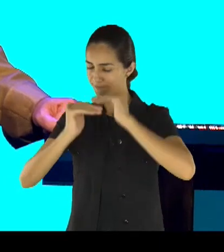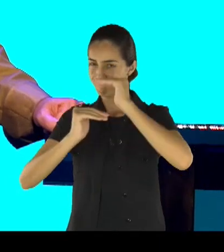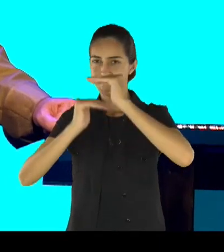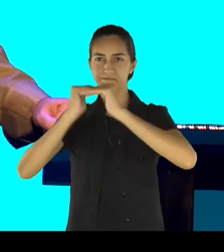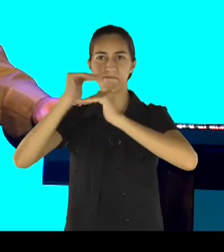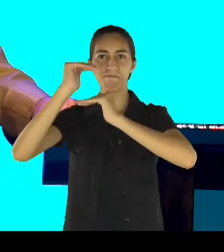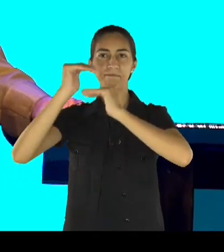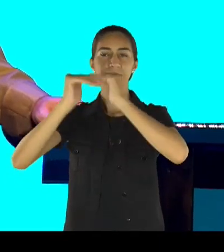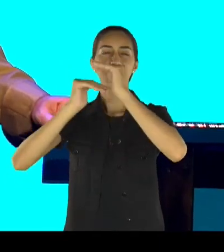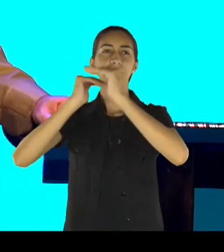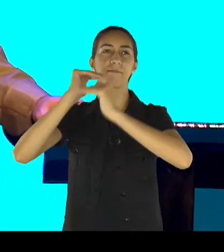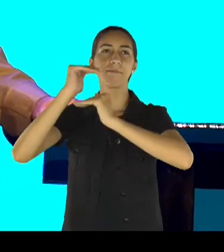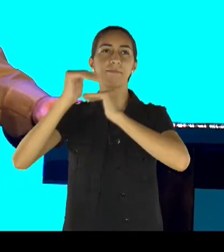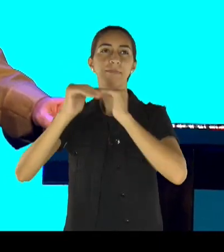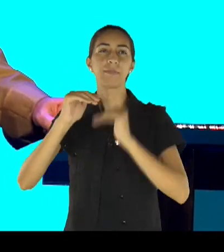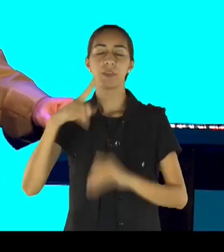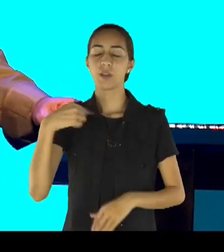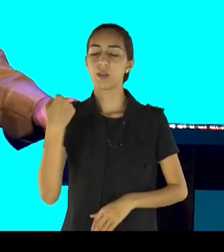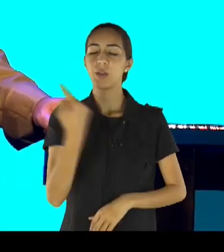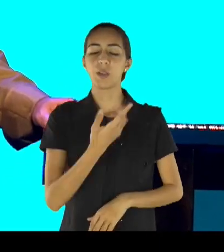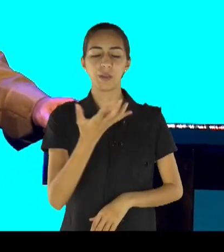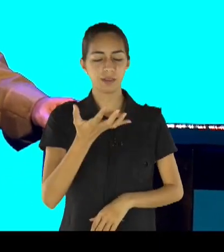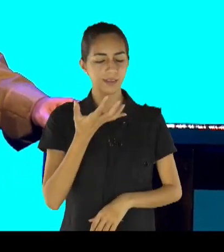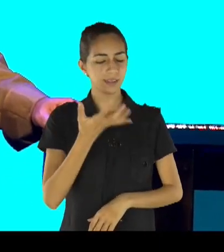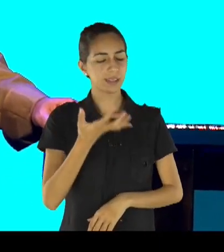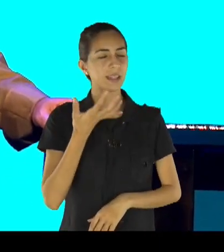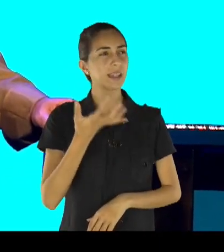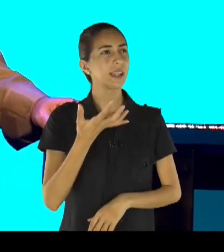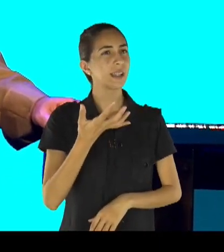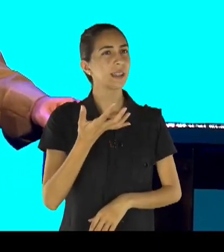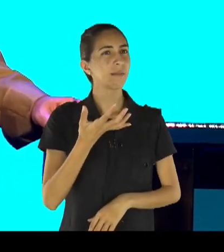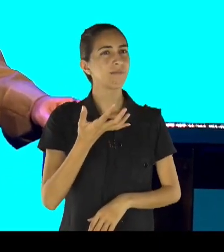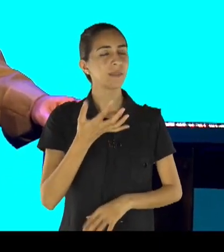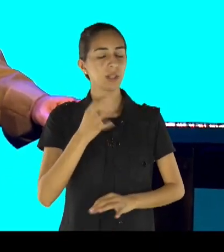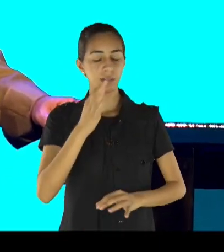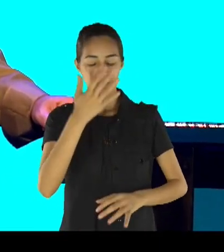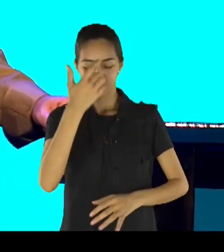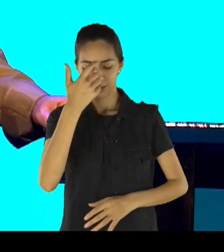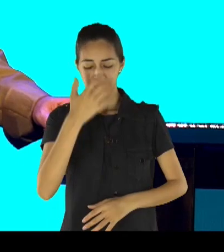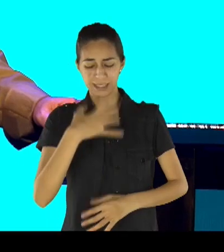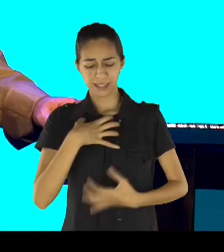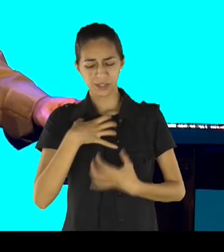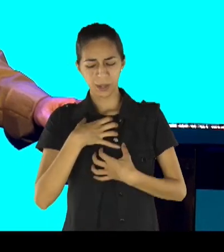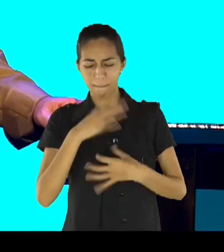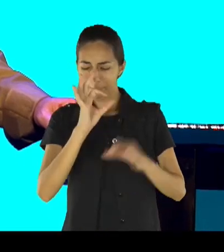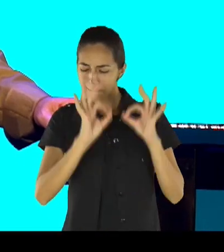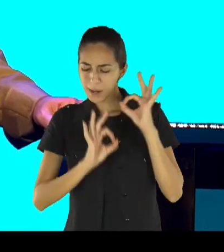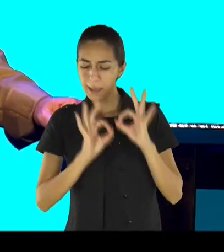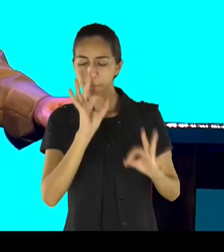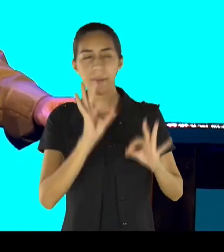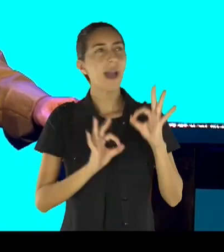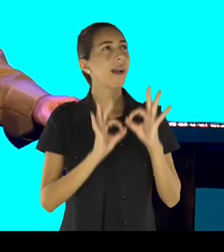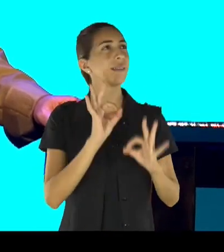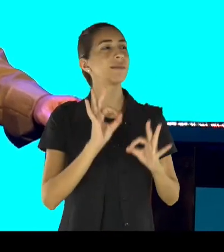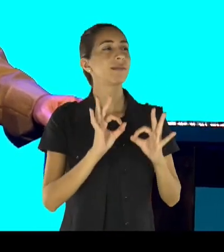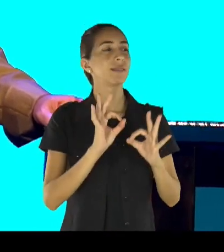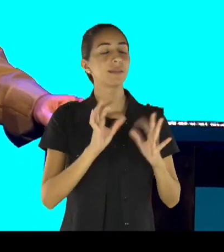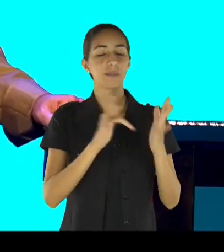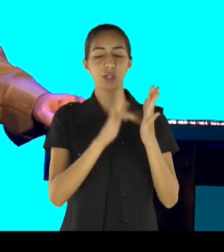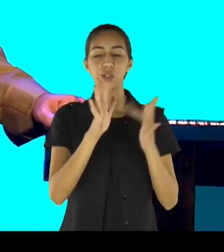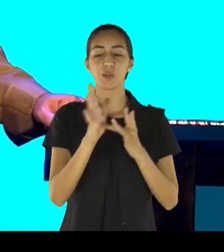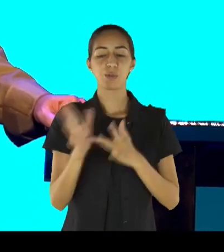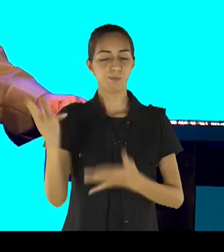crescendo, e nós queremos estar, como igreja, preparados, para a tua volta, Pai Sinto, não sabemos o dia de amanhã,